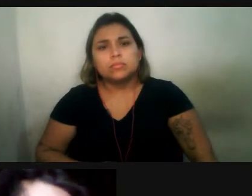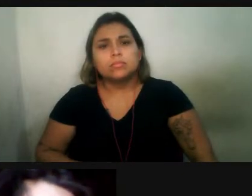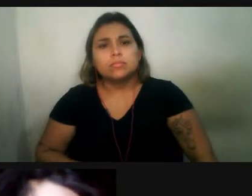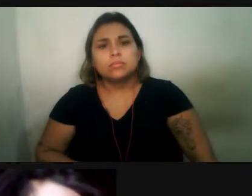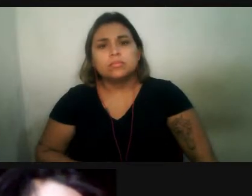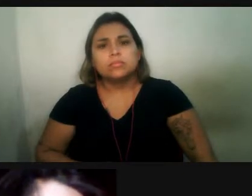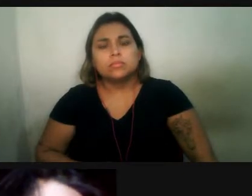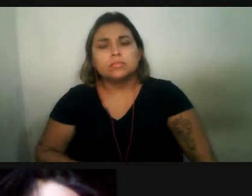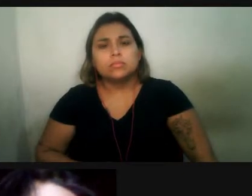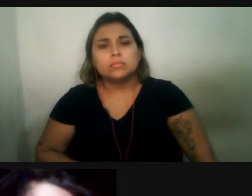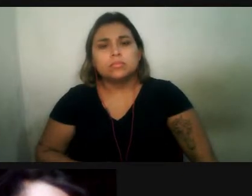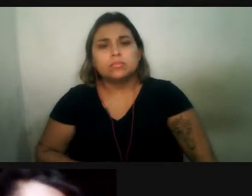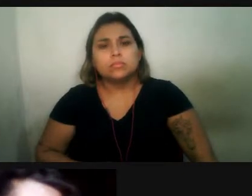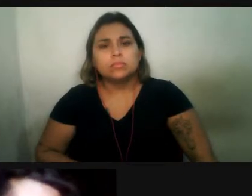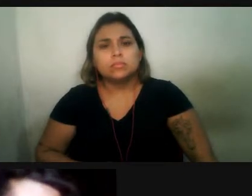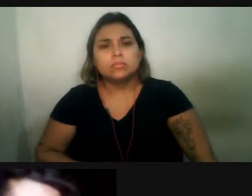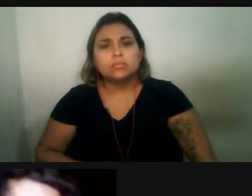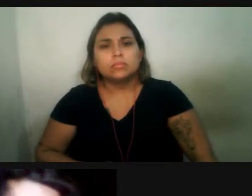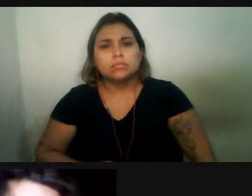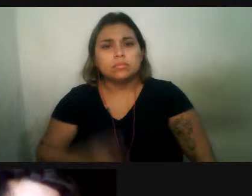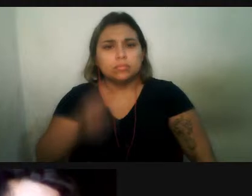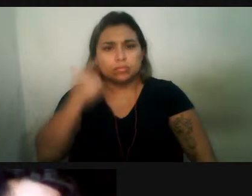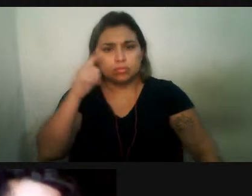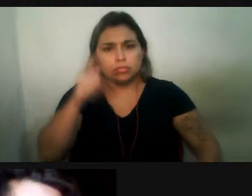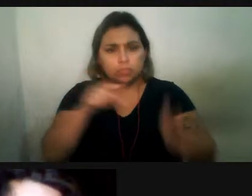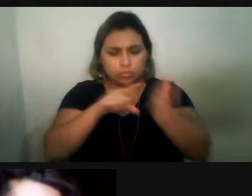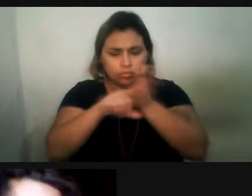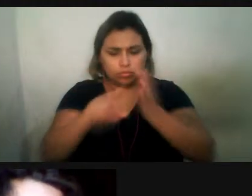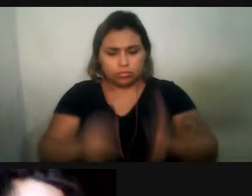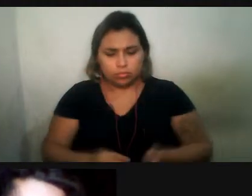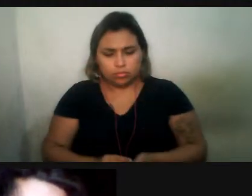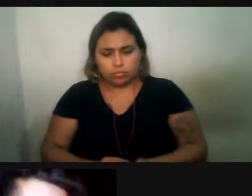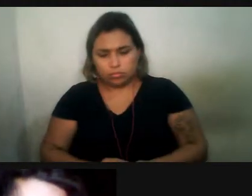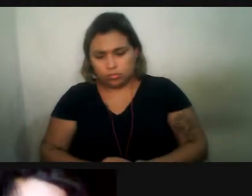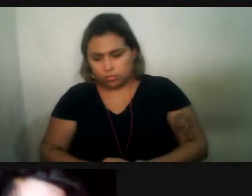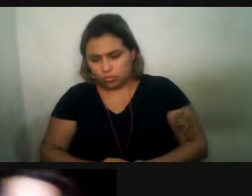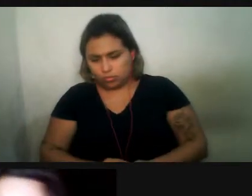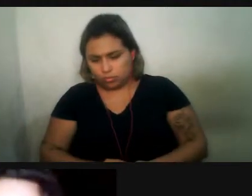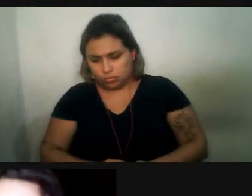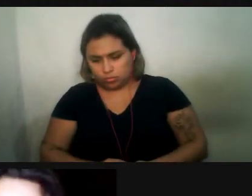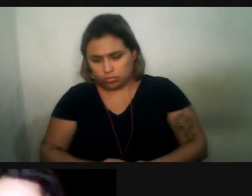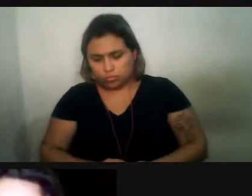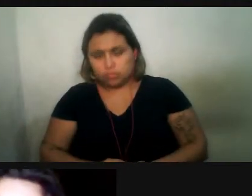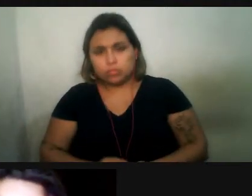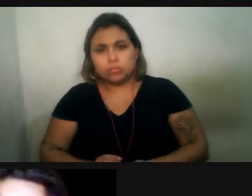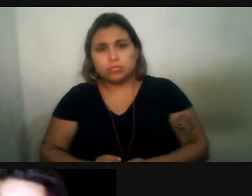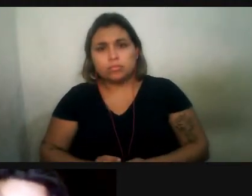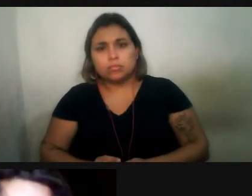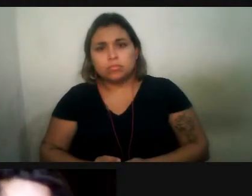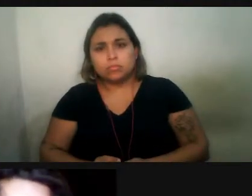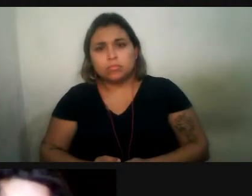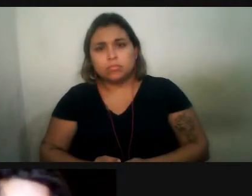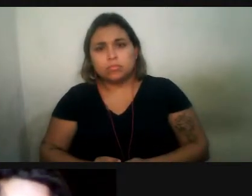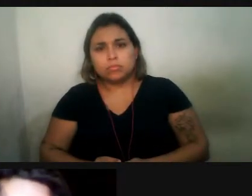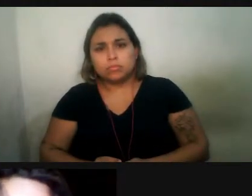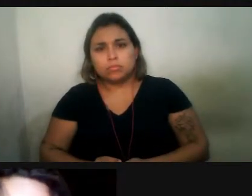Ela também pergunta se chega a acontecer confrontos físicos entre eles, alguns se destacam pela agressividade?